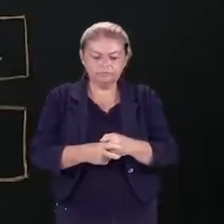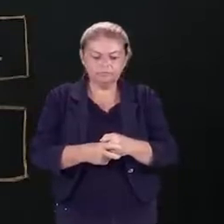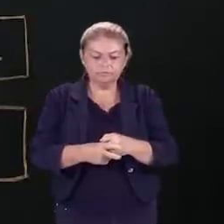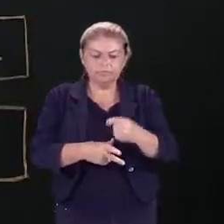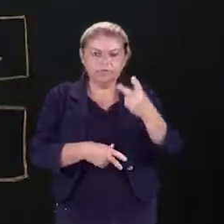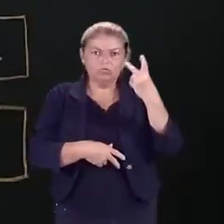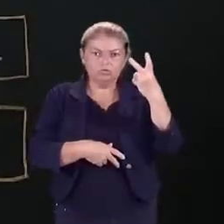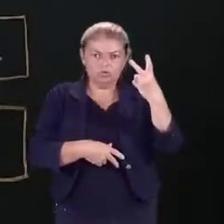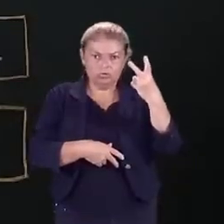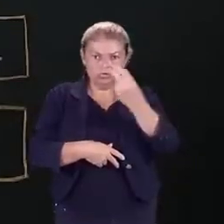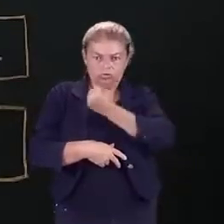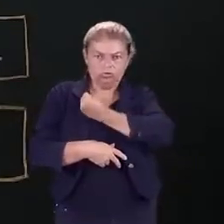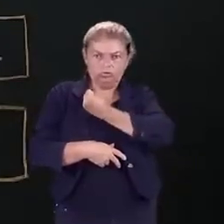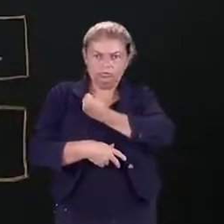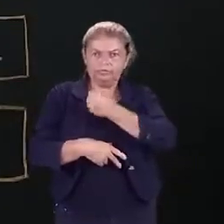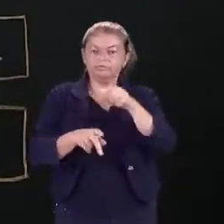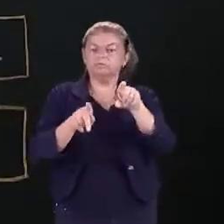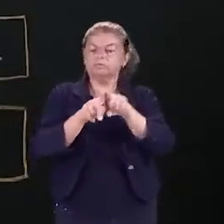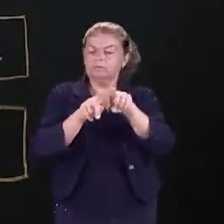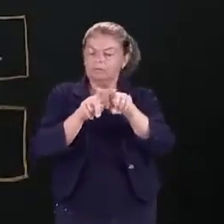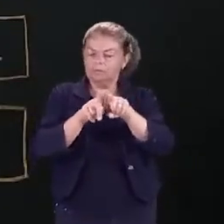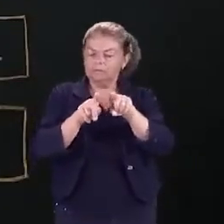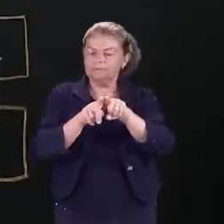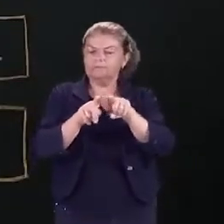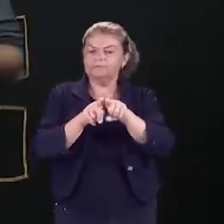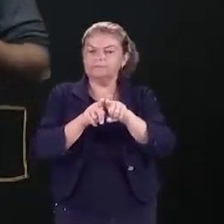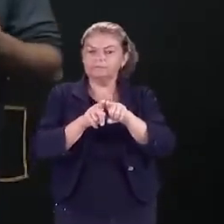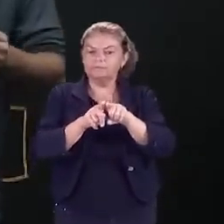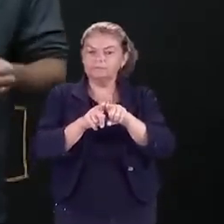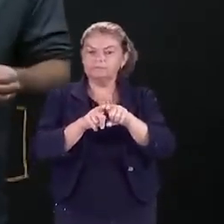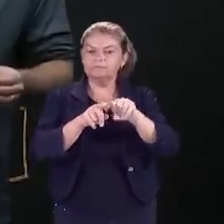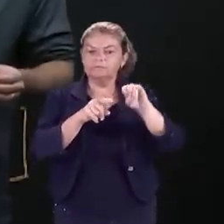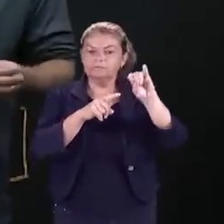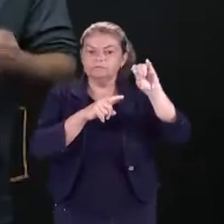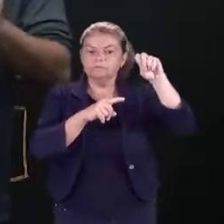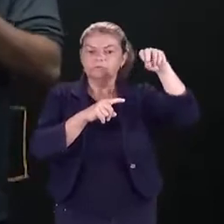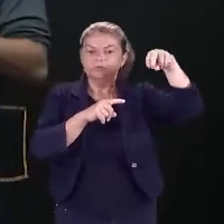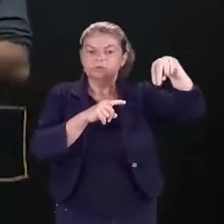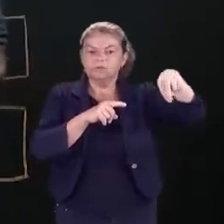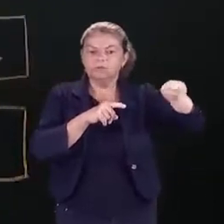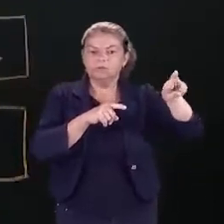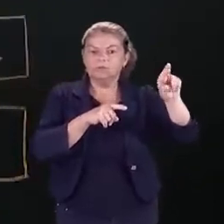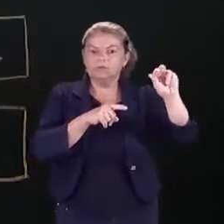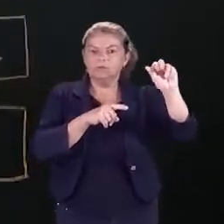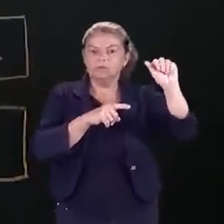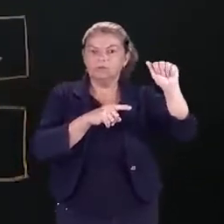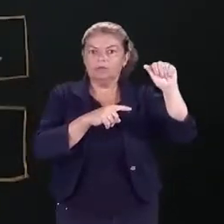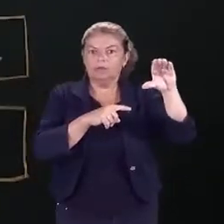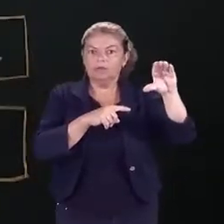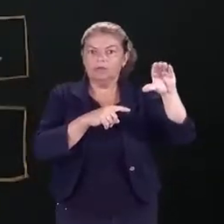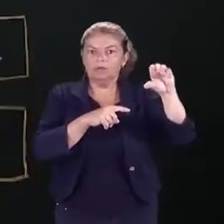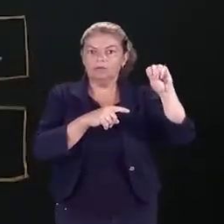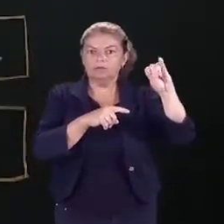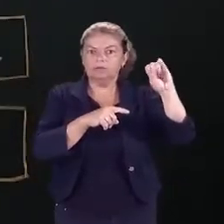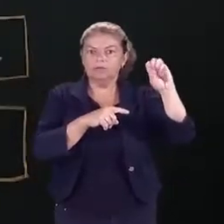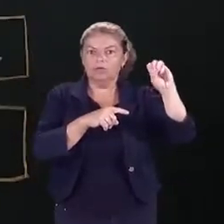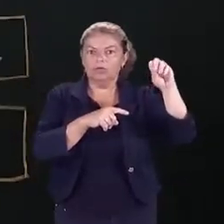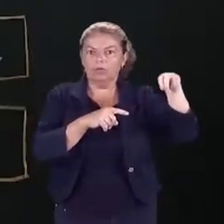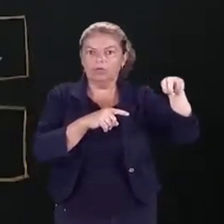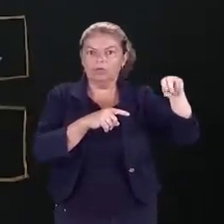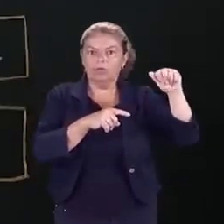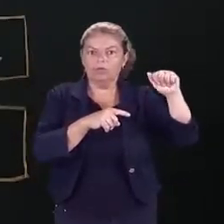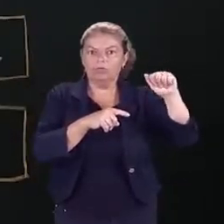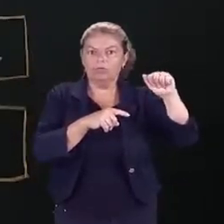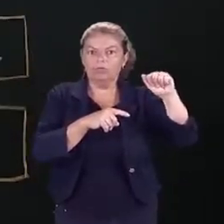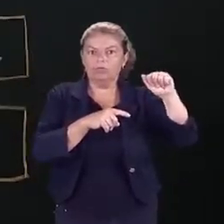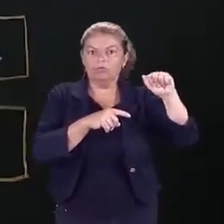esses dois números também são considerados números irracionais. Agora, atenção! Pode ser que nós